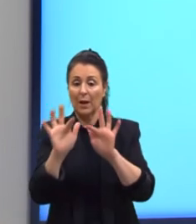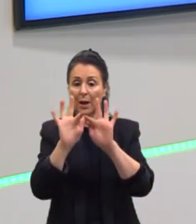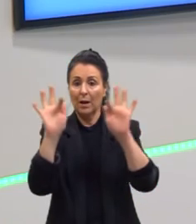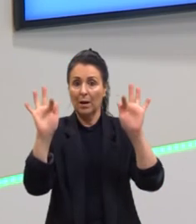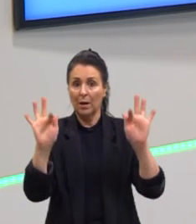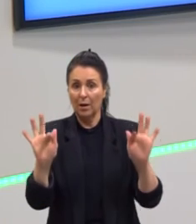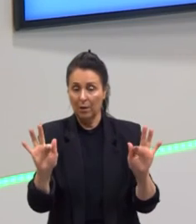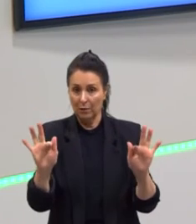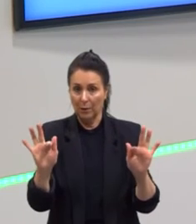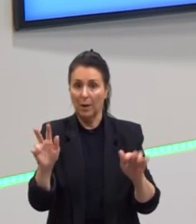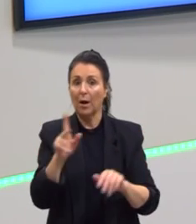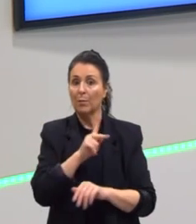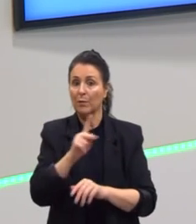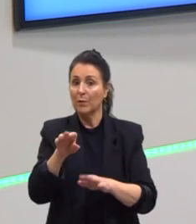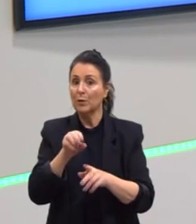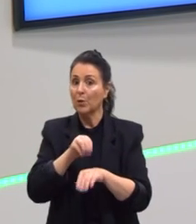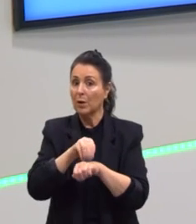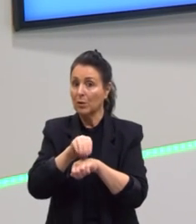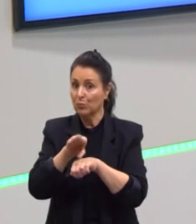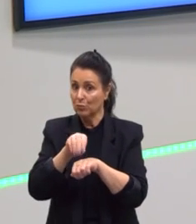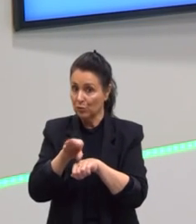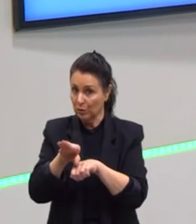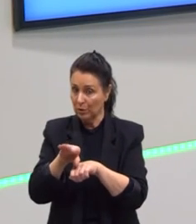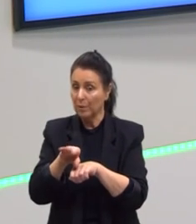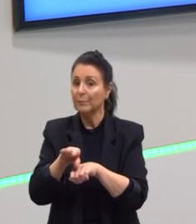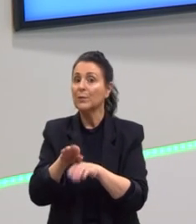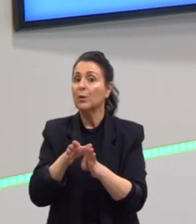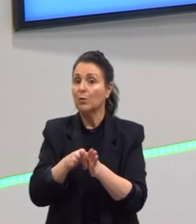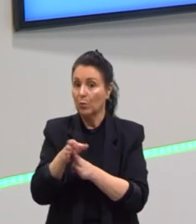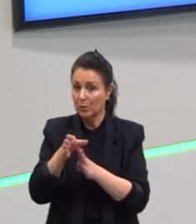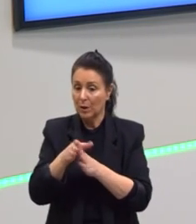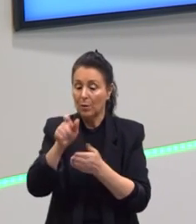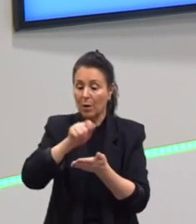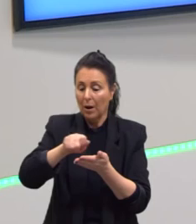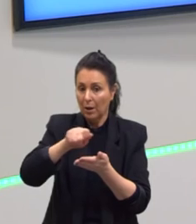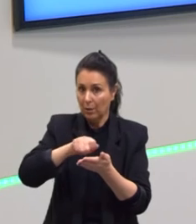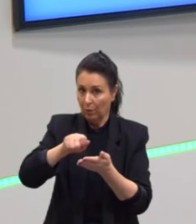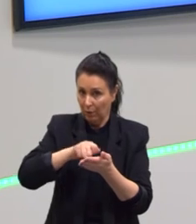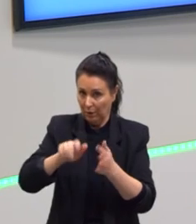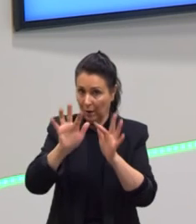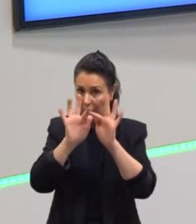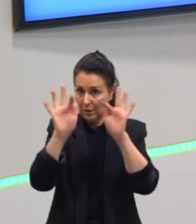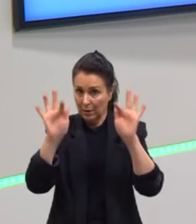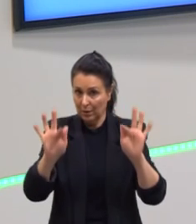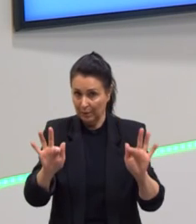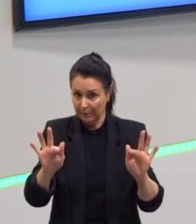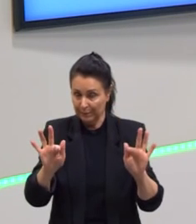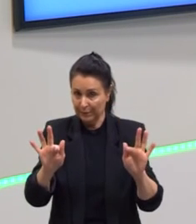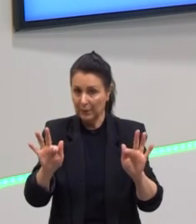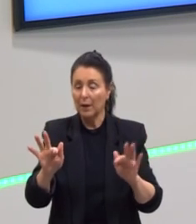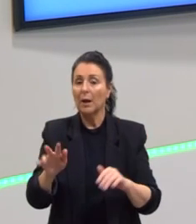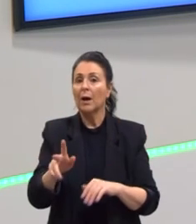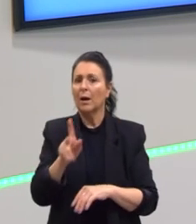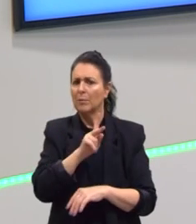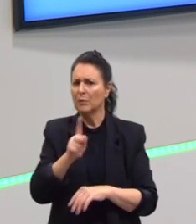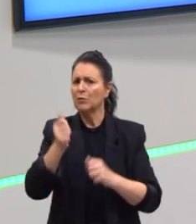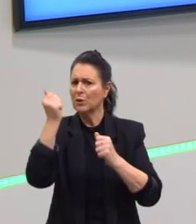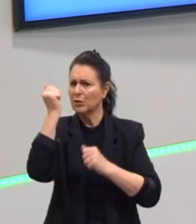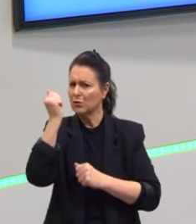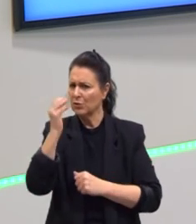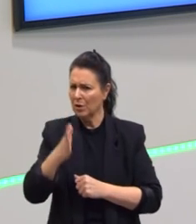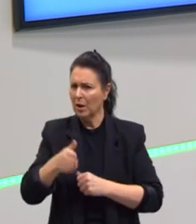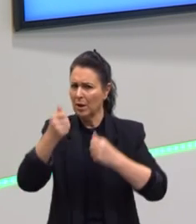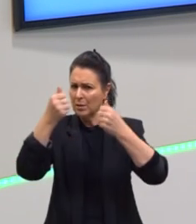eu indico que vocês tenham elas anotadas eu já comentei com vocês em outra aula é importante que